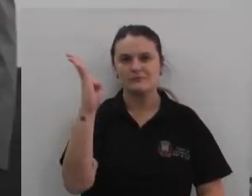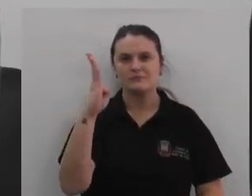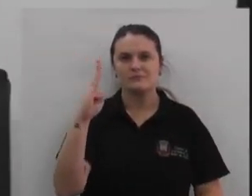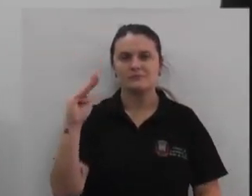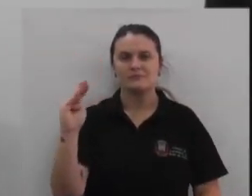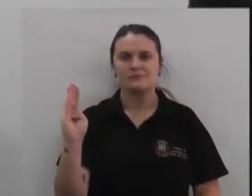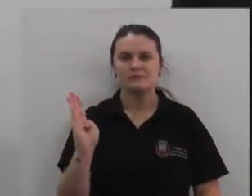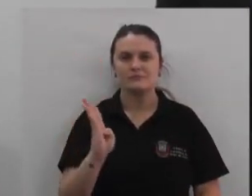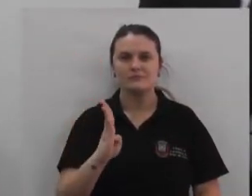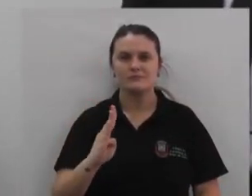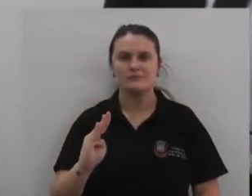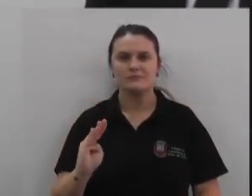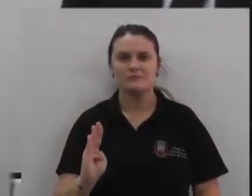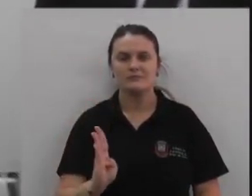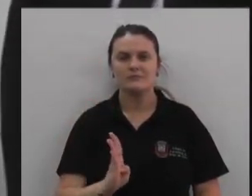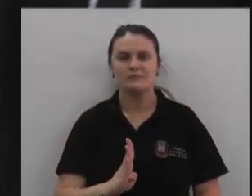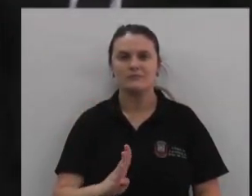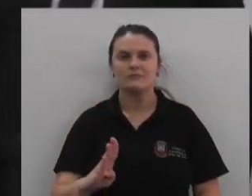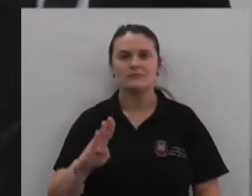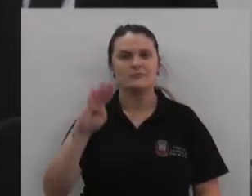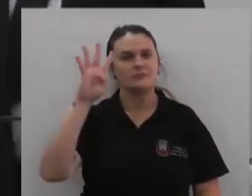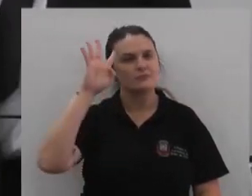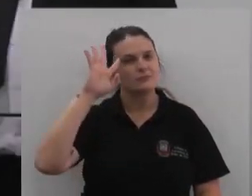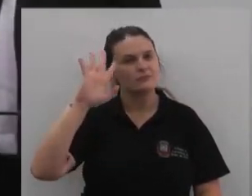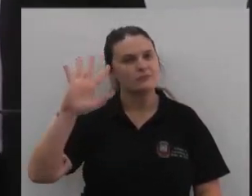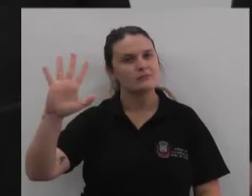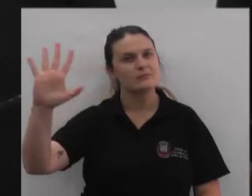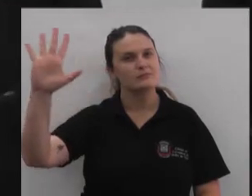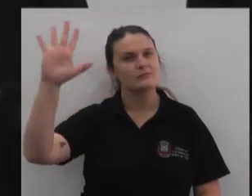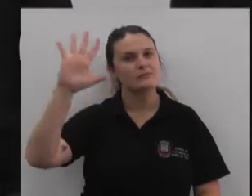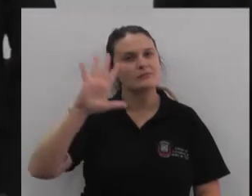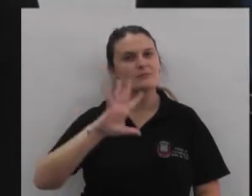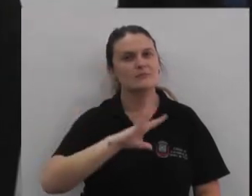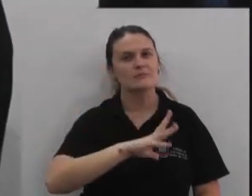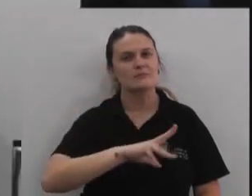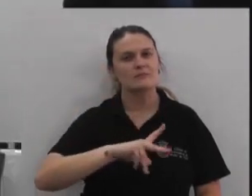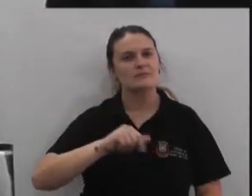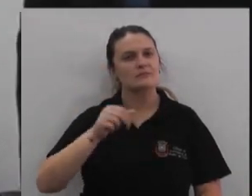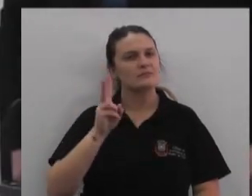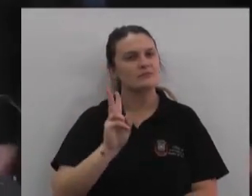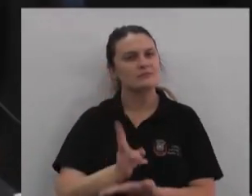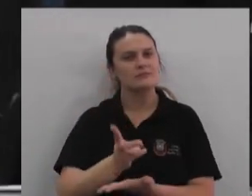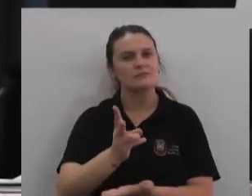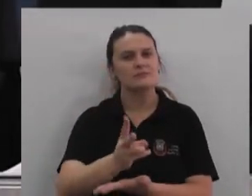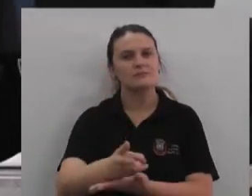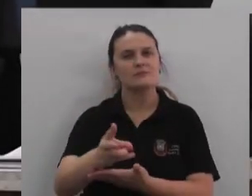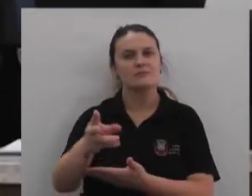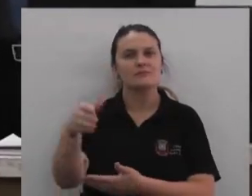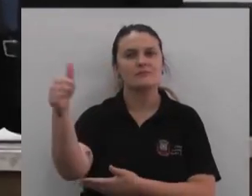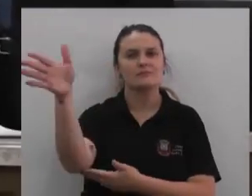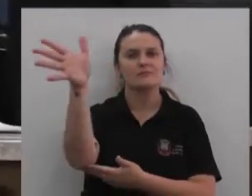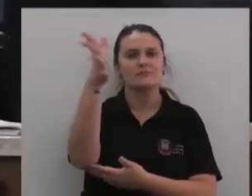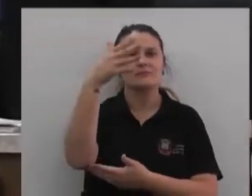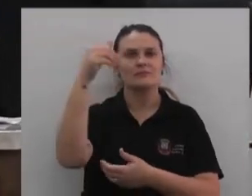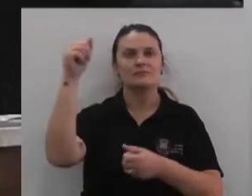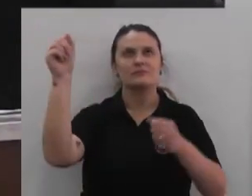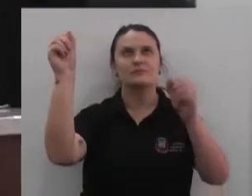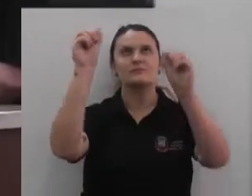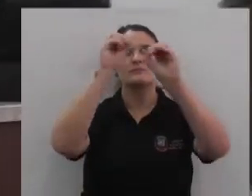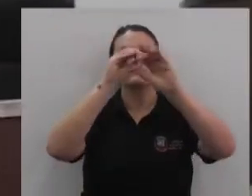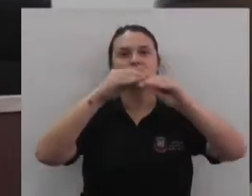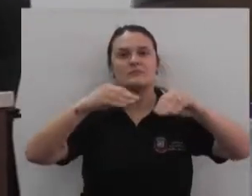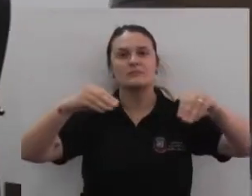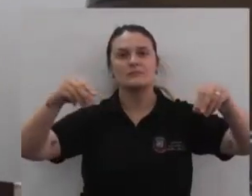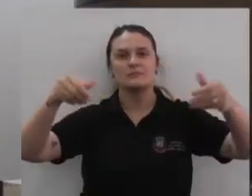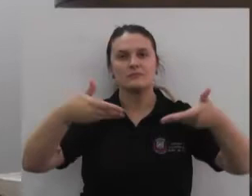amada, grande, a trato exames são um Brasil, com o sonho intenso, raio vívido, de amor e